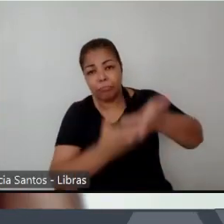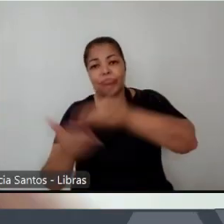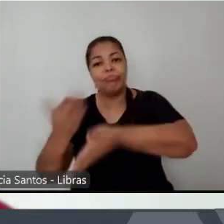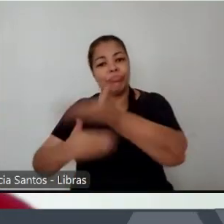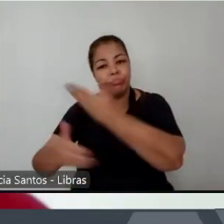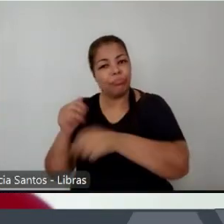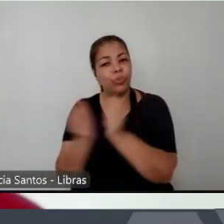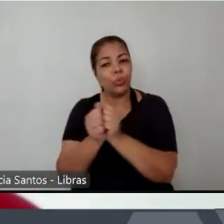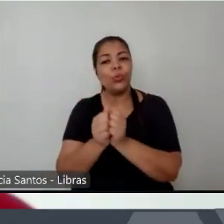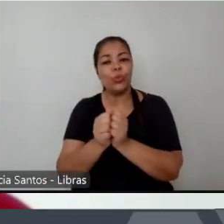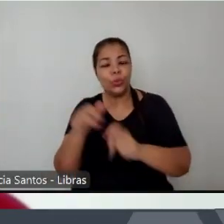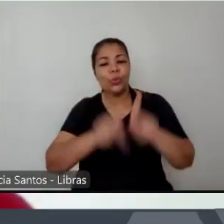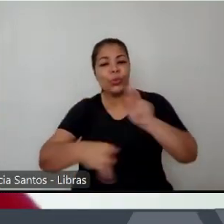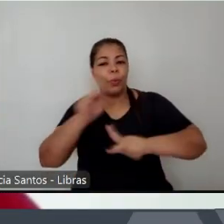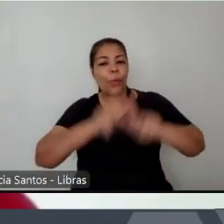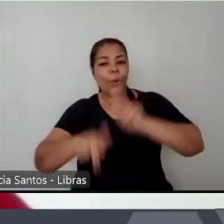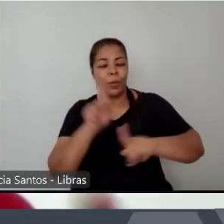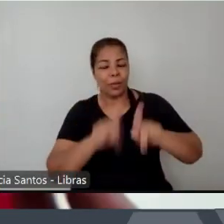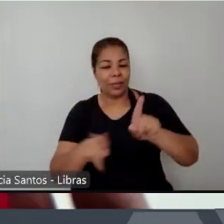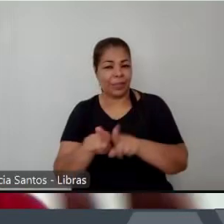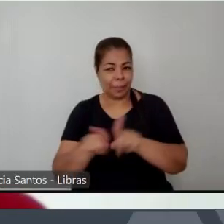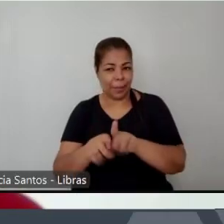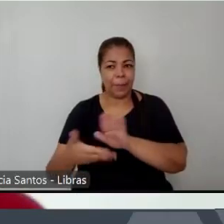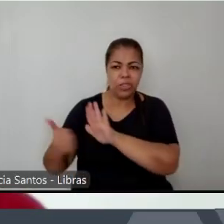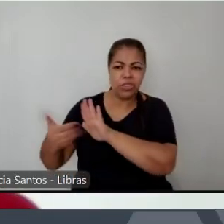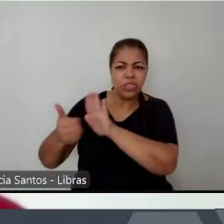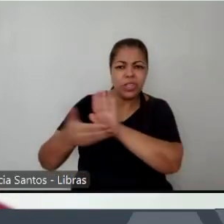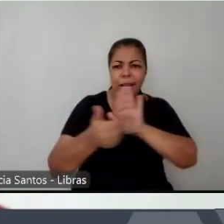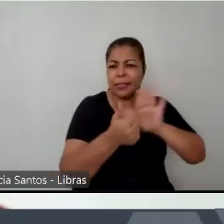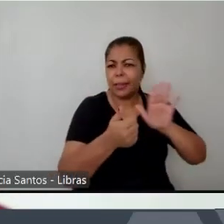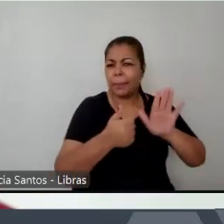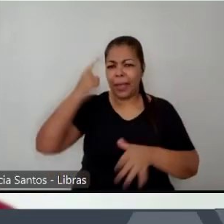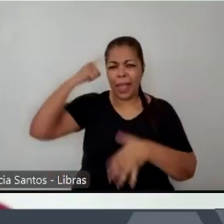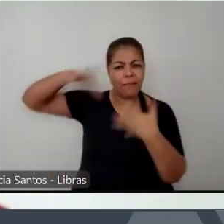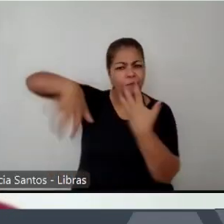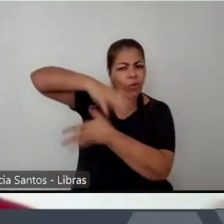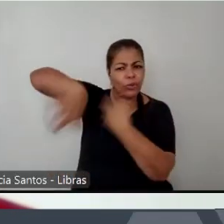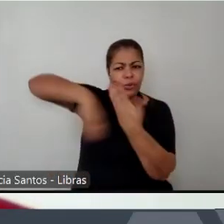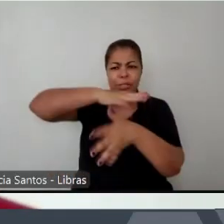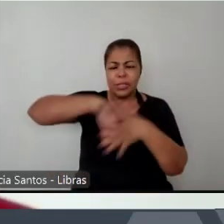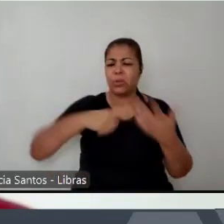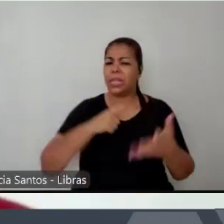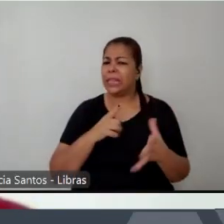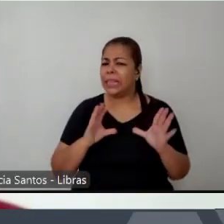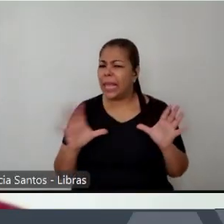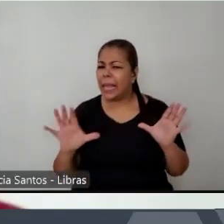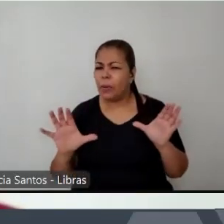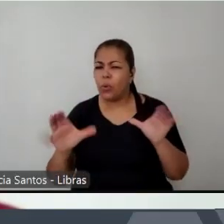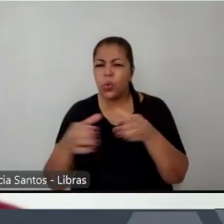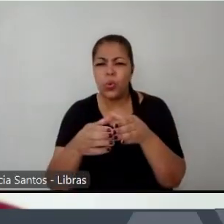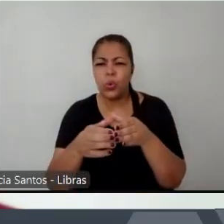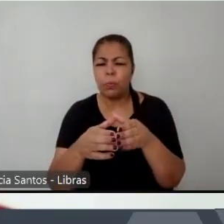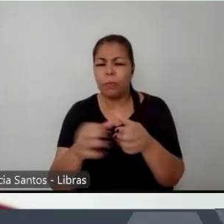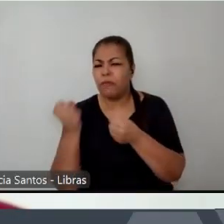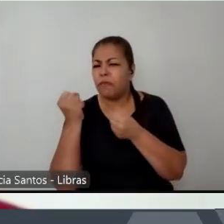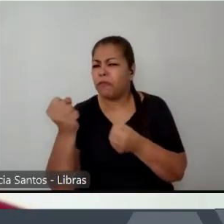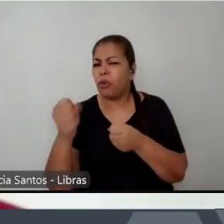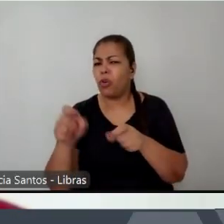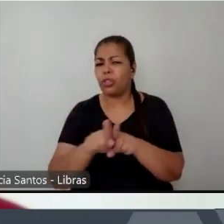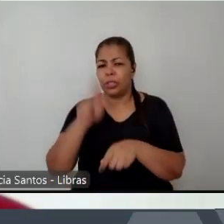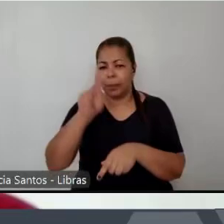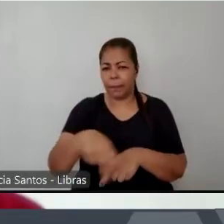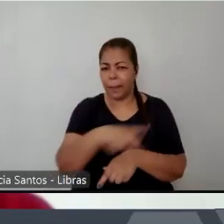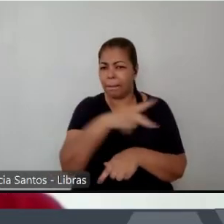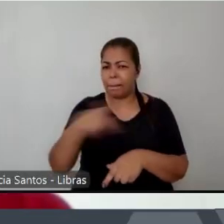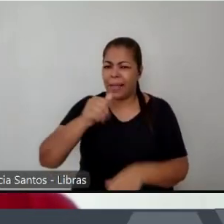força das revoluções no continente e você tem um monte de padre falando sobre isso nessa época aqui em São Paulo são mais de